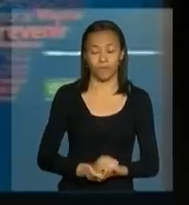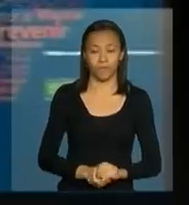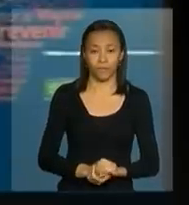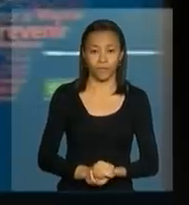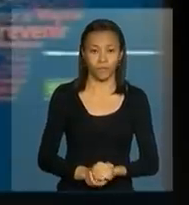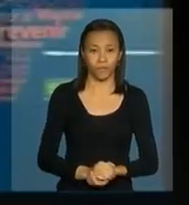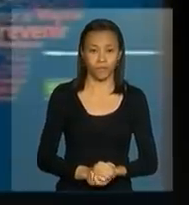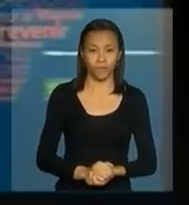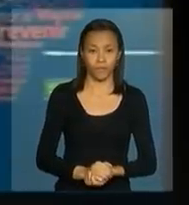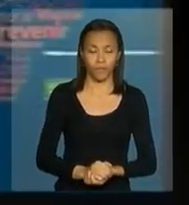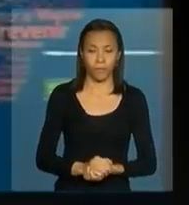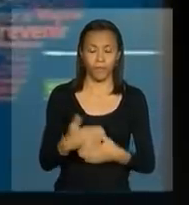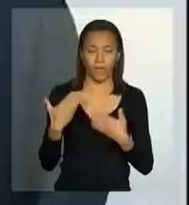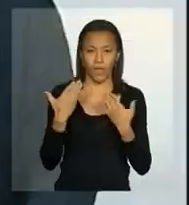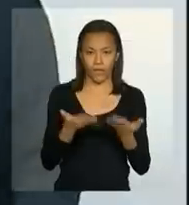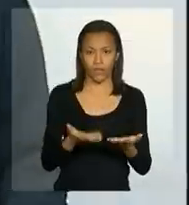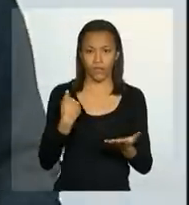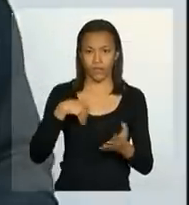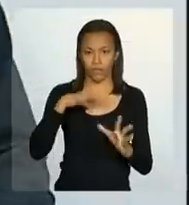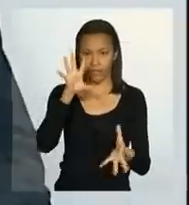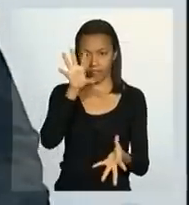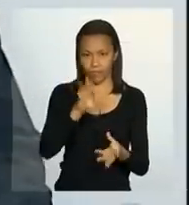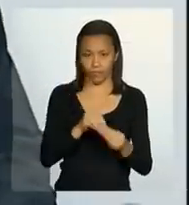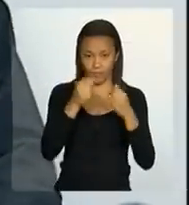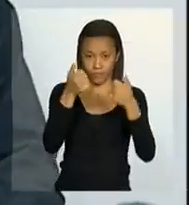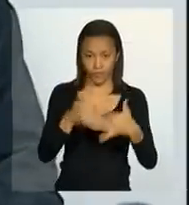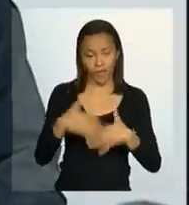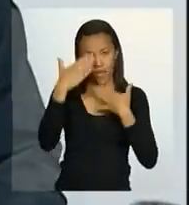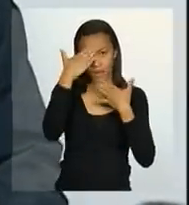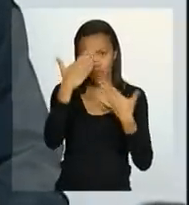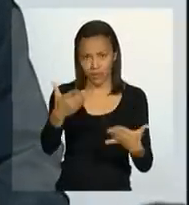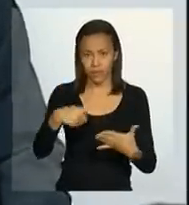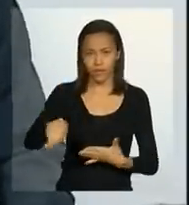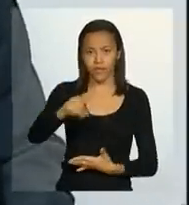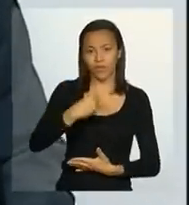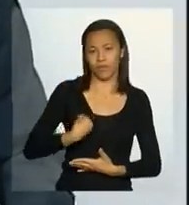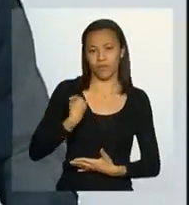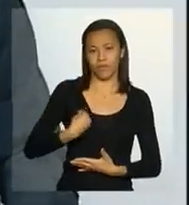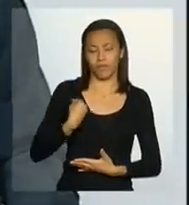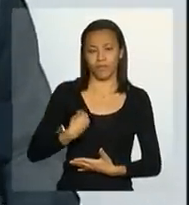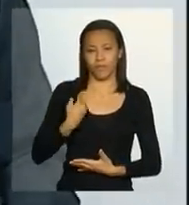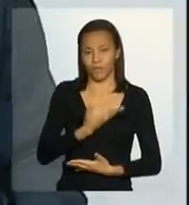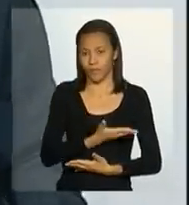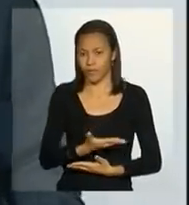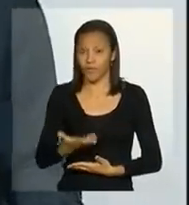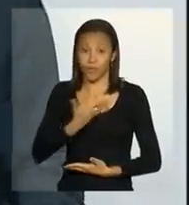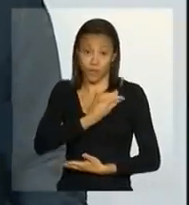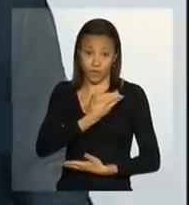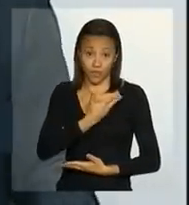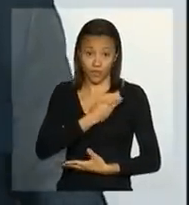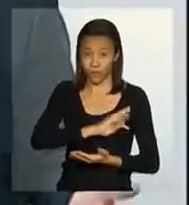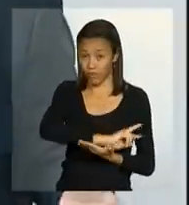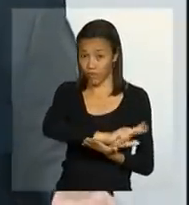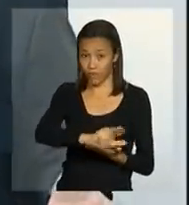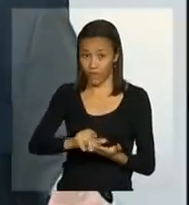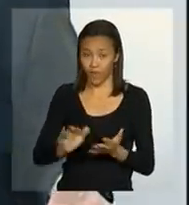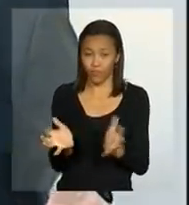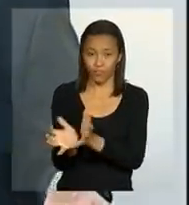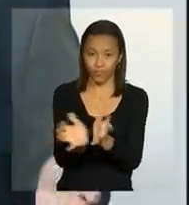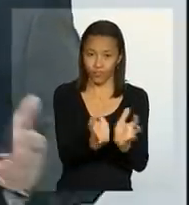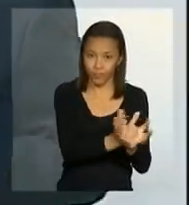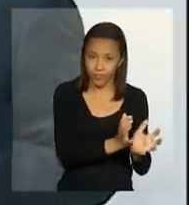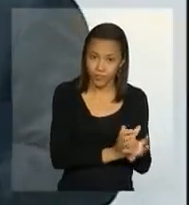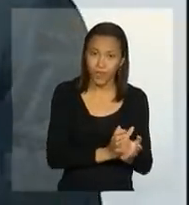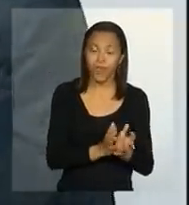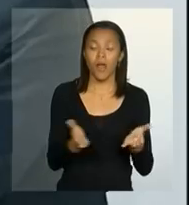Bom, e aqui nós concluímos, agradecemos a presença de todos os nossos colegas das mais diversas equipes e acho